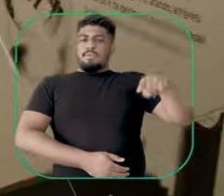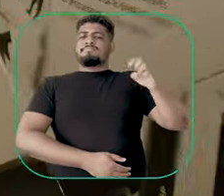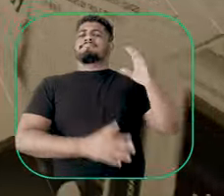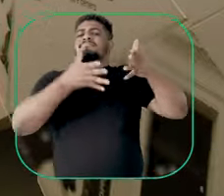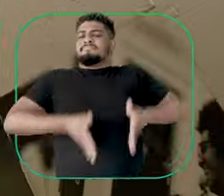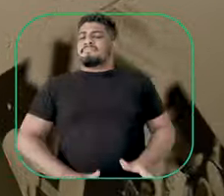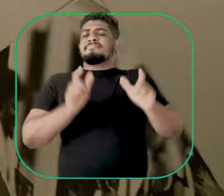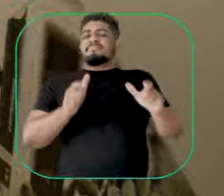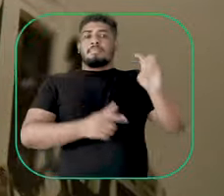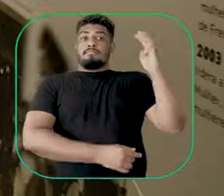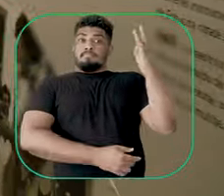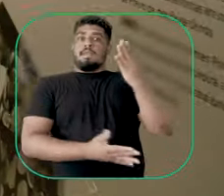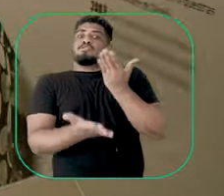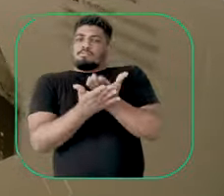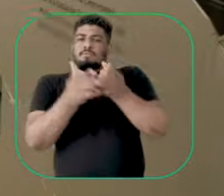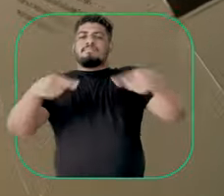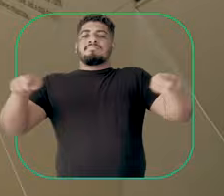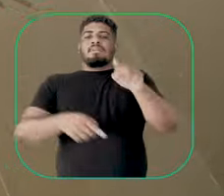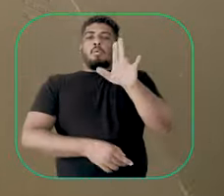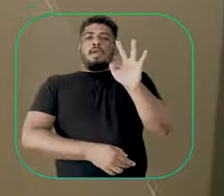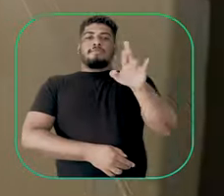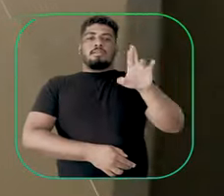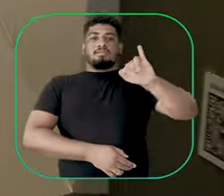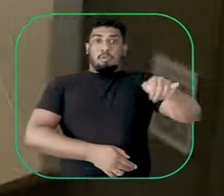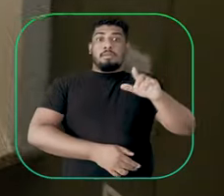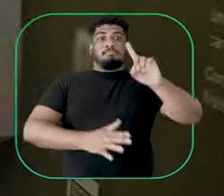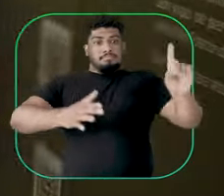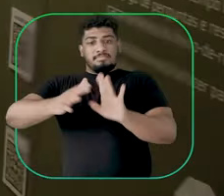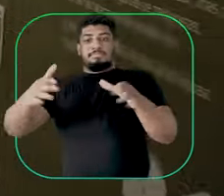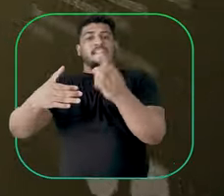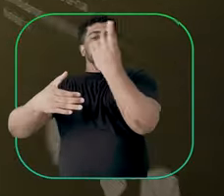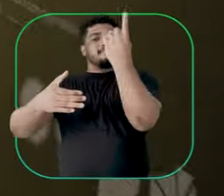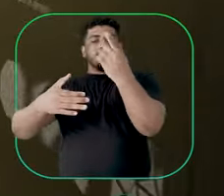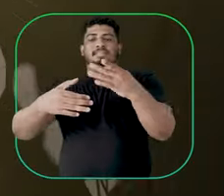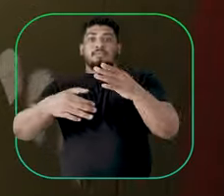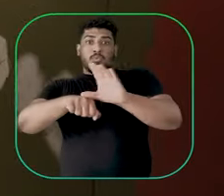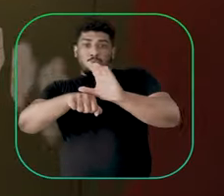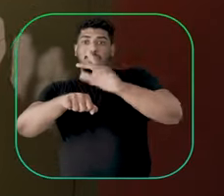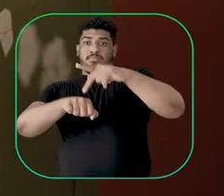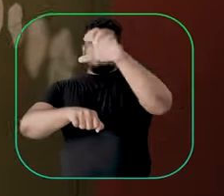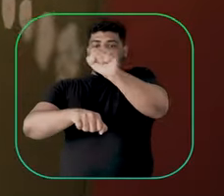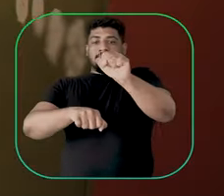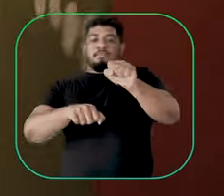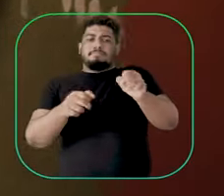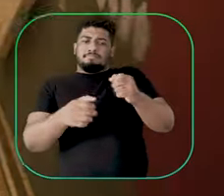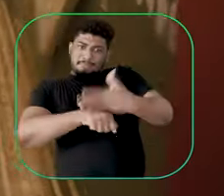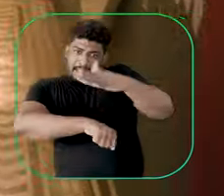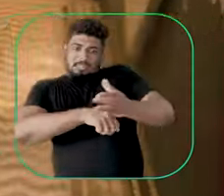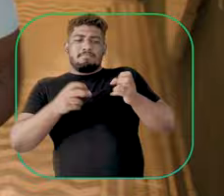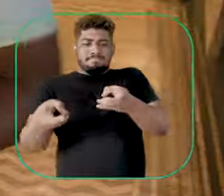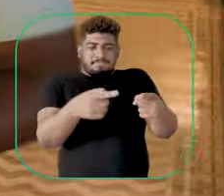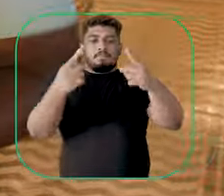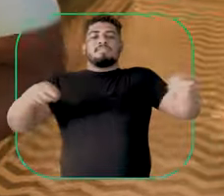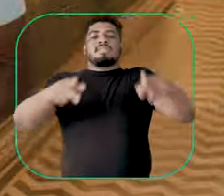Universidade Federal do Rio de Janeiro, fez parte da primeira turma da especialização em práticas interpretativas na música popular, com